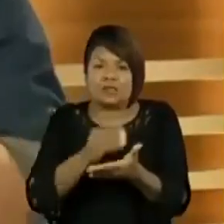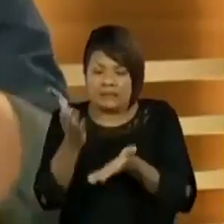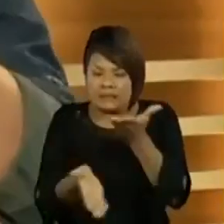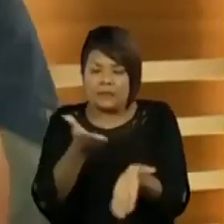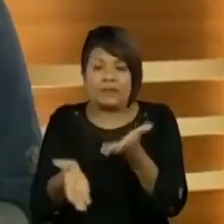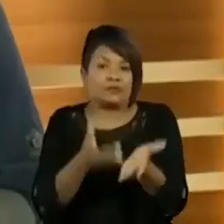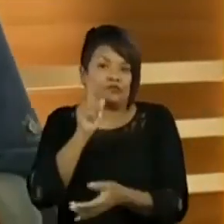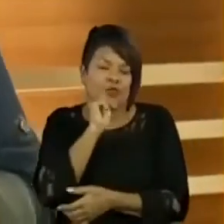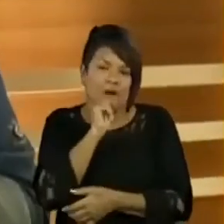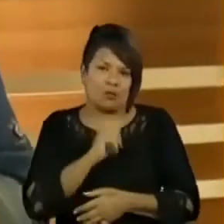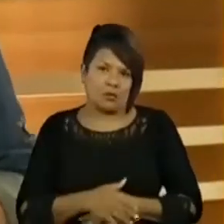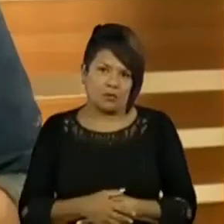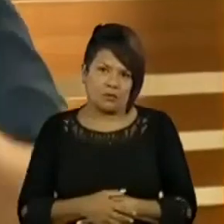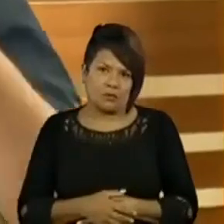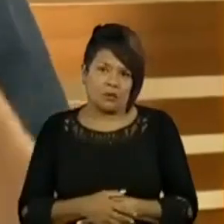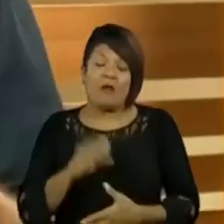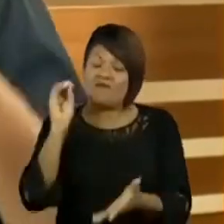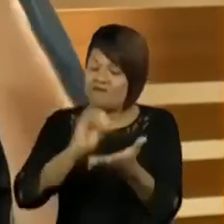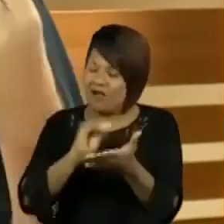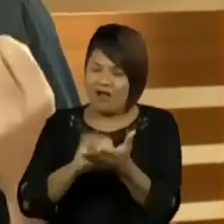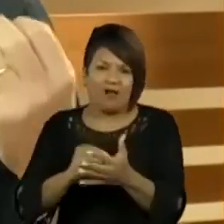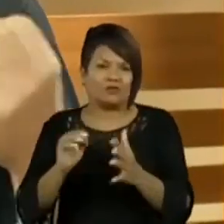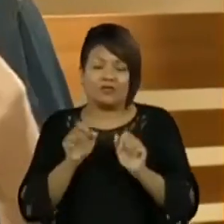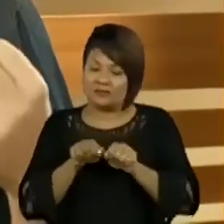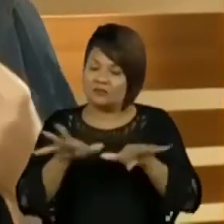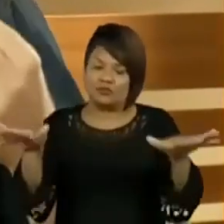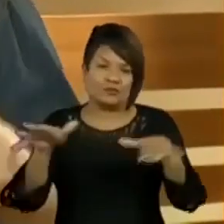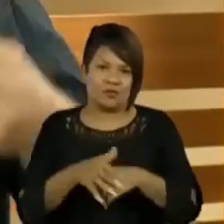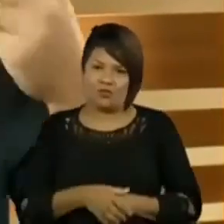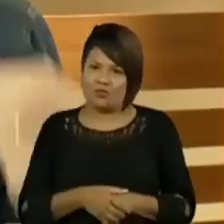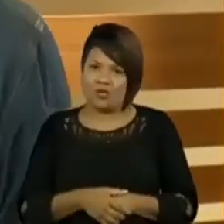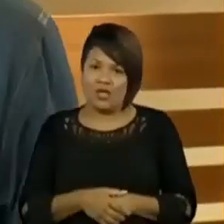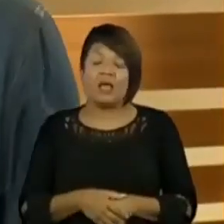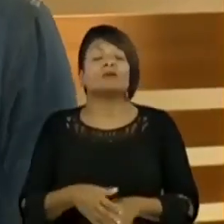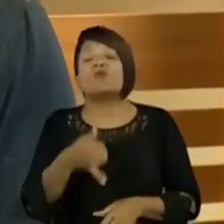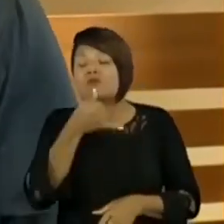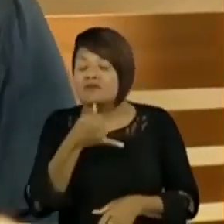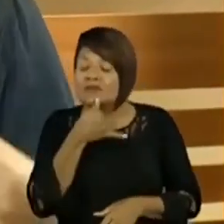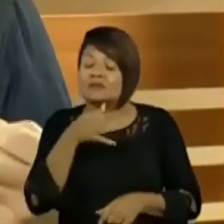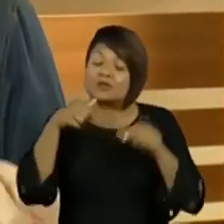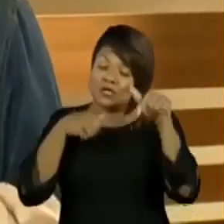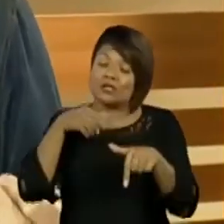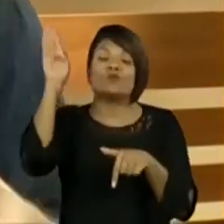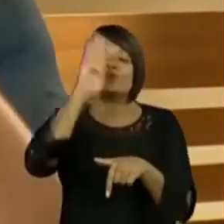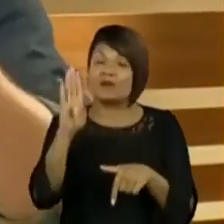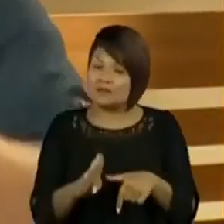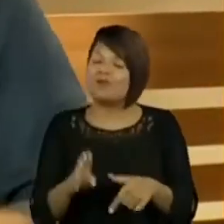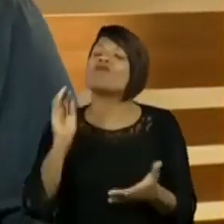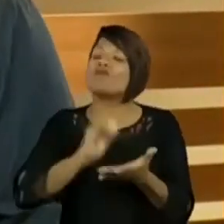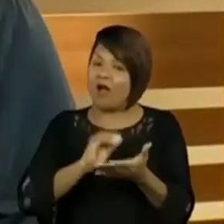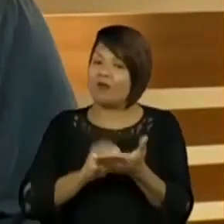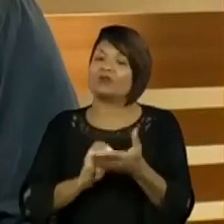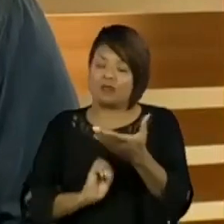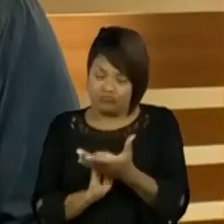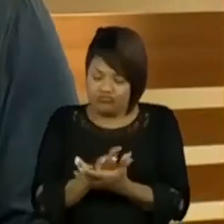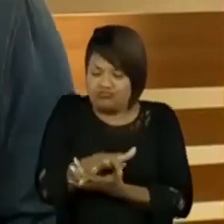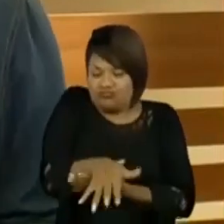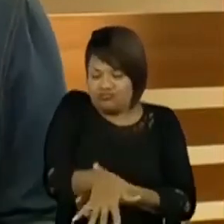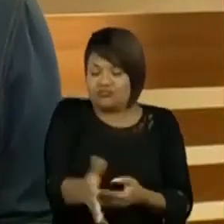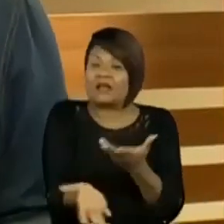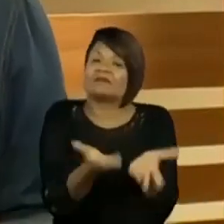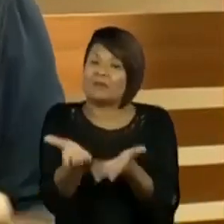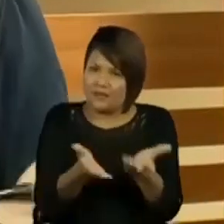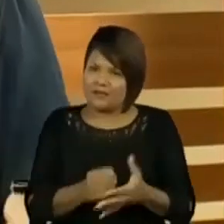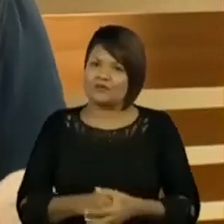É triste pensar, amores, mas infelizmente o saneamento básico também no Brasil não é uma grande realidade. Lembra que a gente discutiu